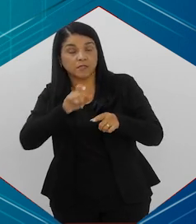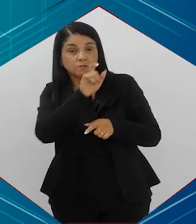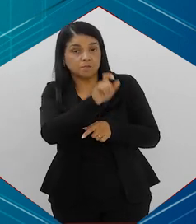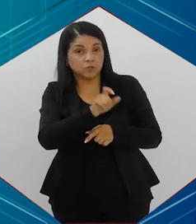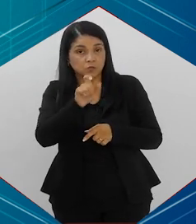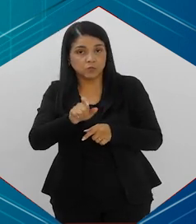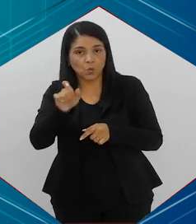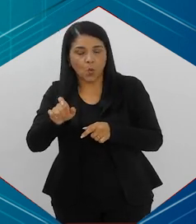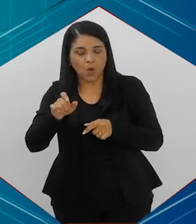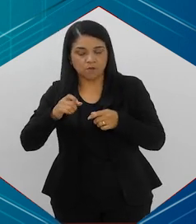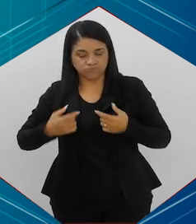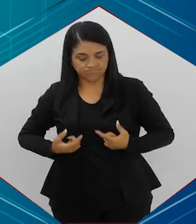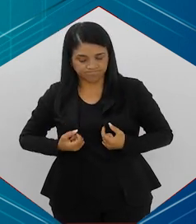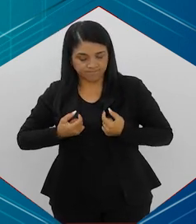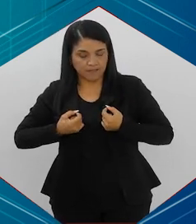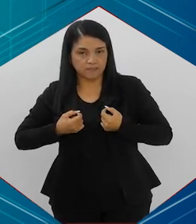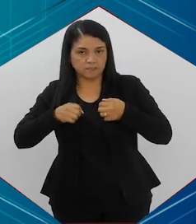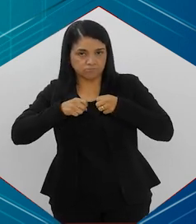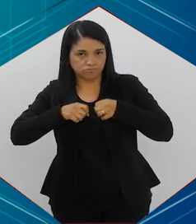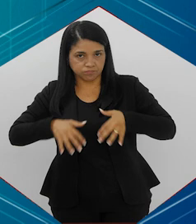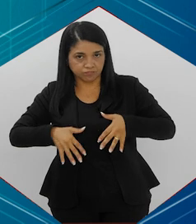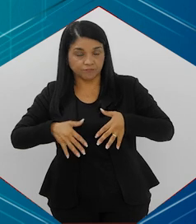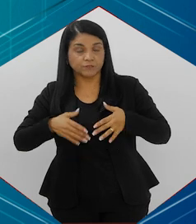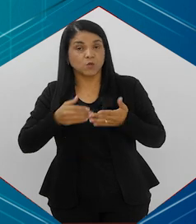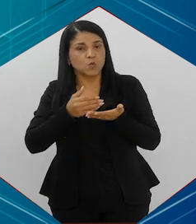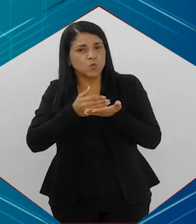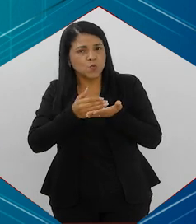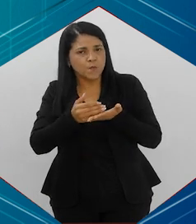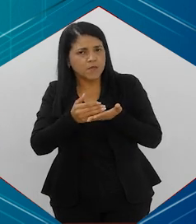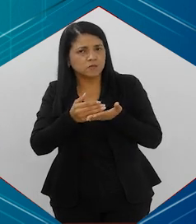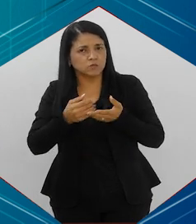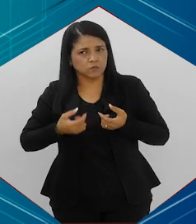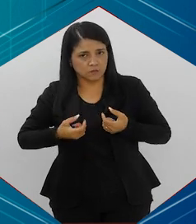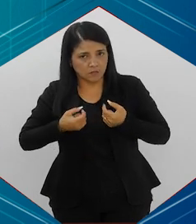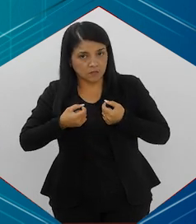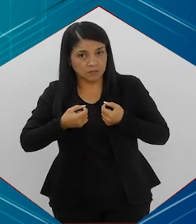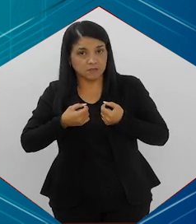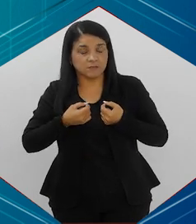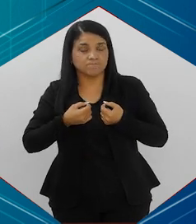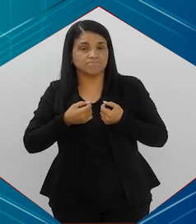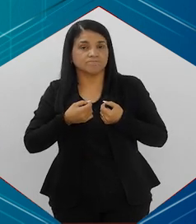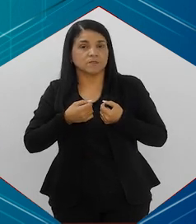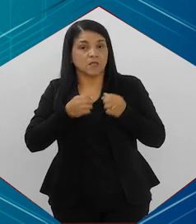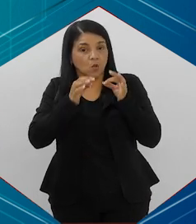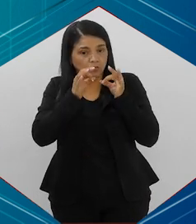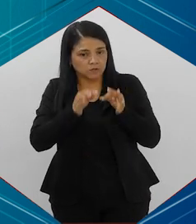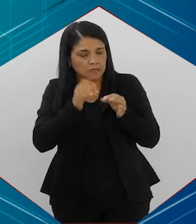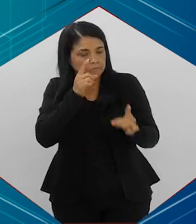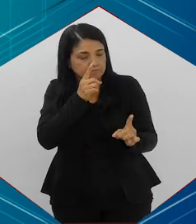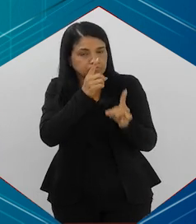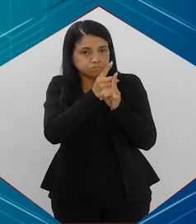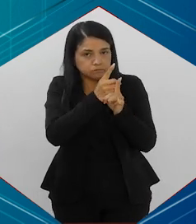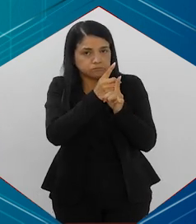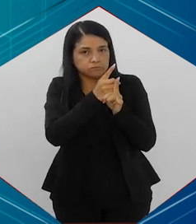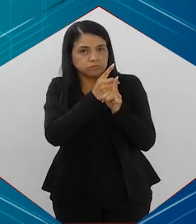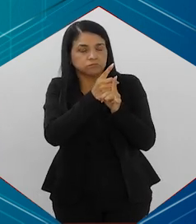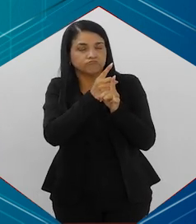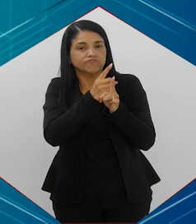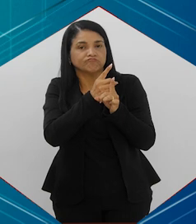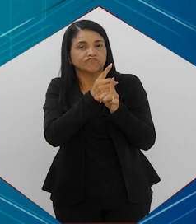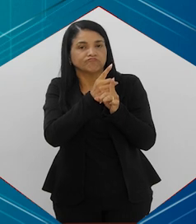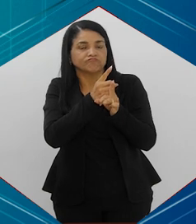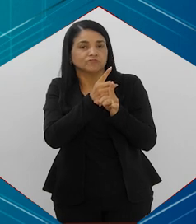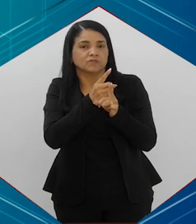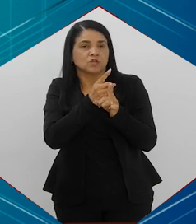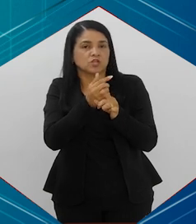né? Do estágio com avançado tal tumor. O tumor inicial, que é o ideal da gente diagnosticar com